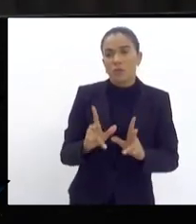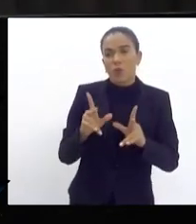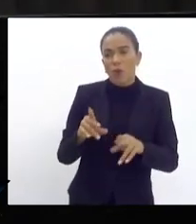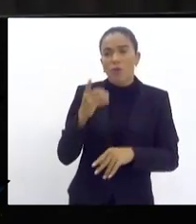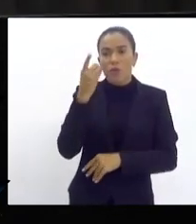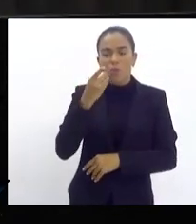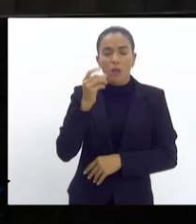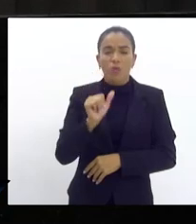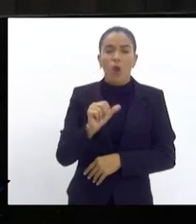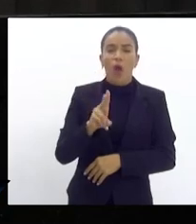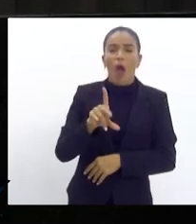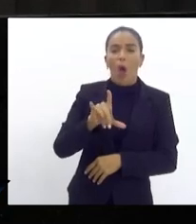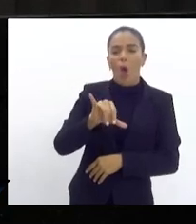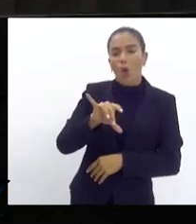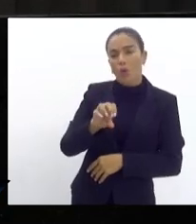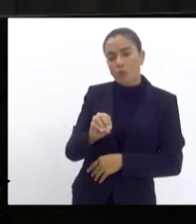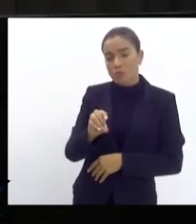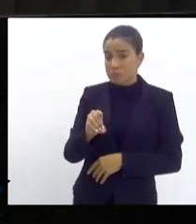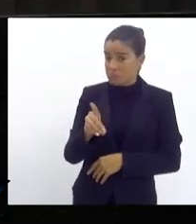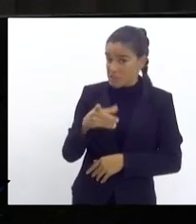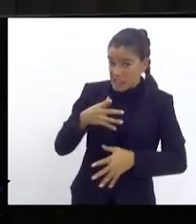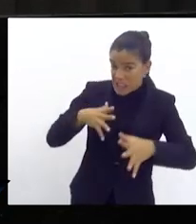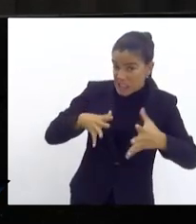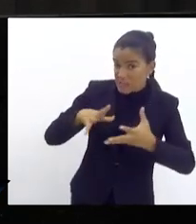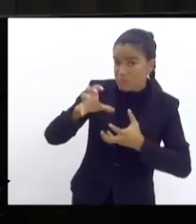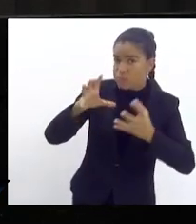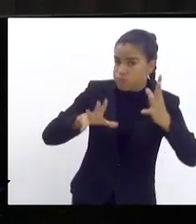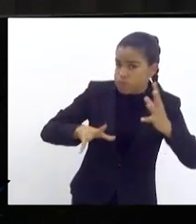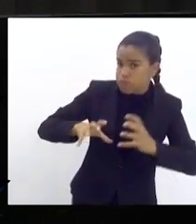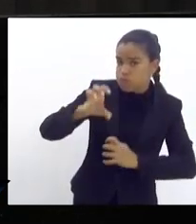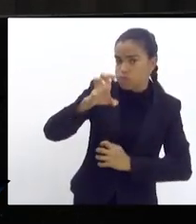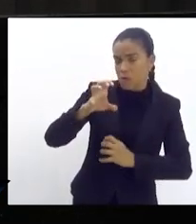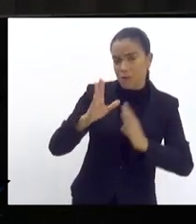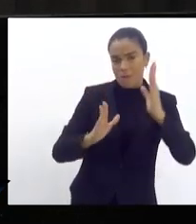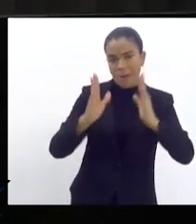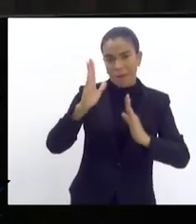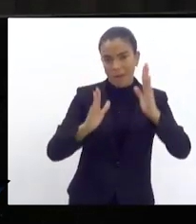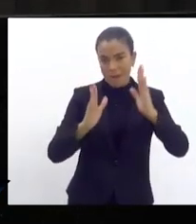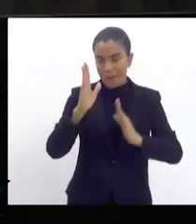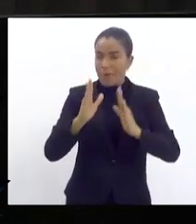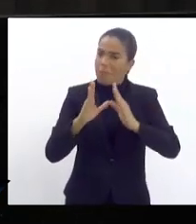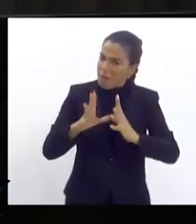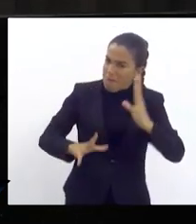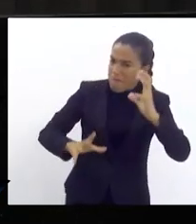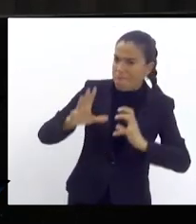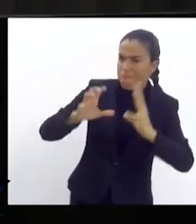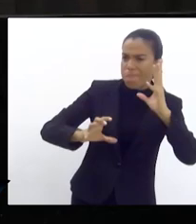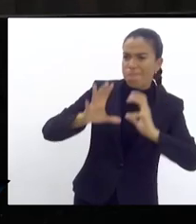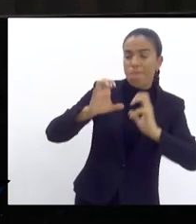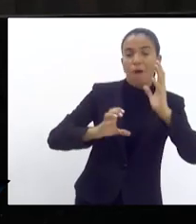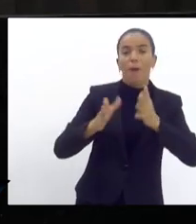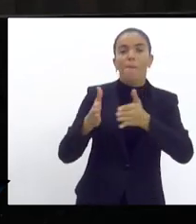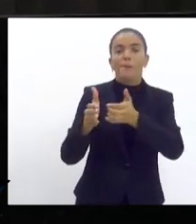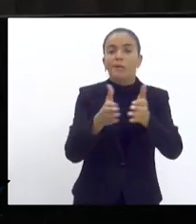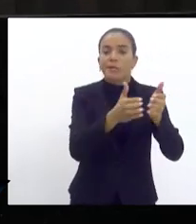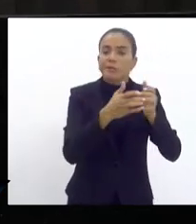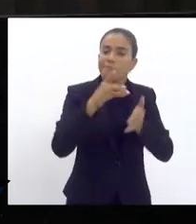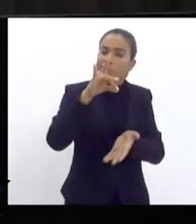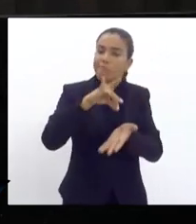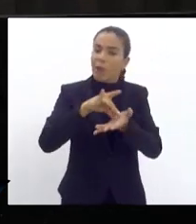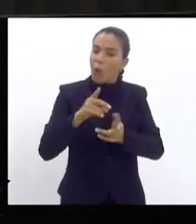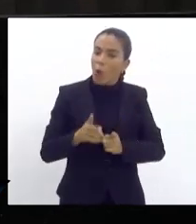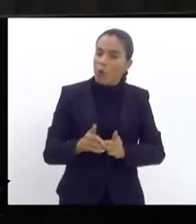que deveria sim ter brigado naquela época que era deputada apesar de ser federal está brigando pedindo realmente para que